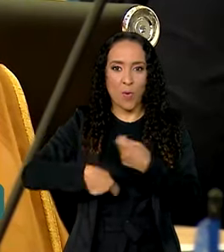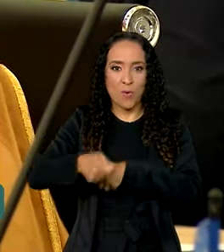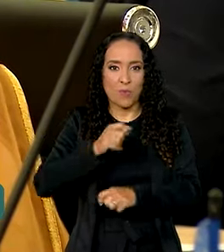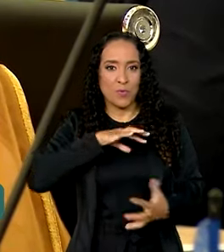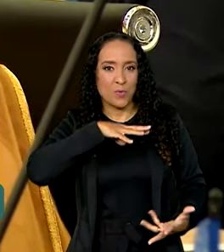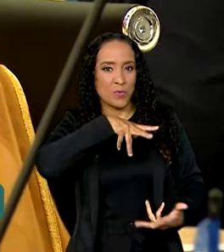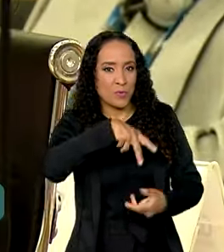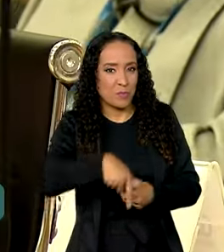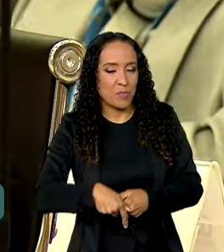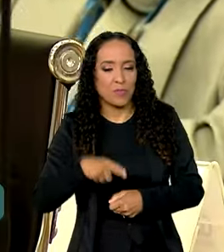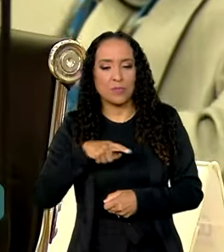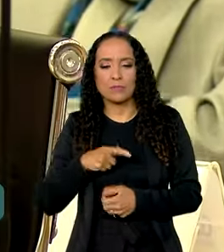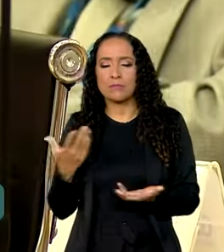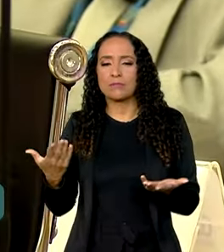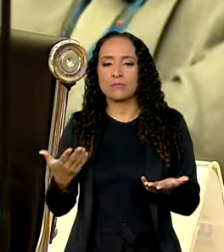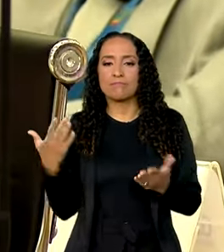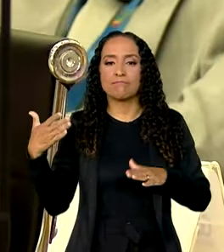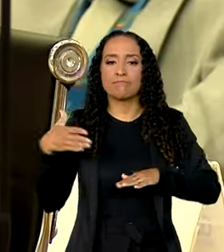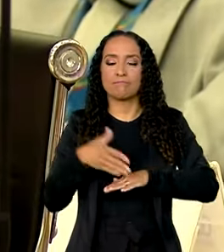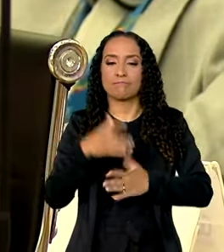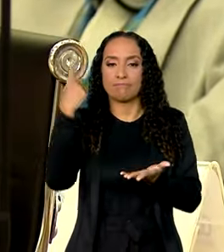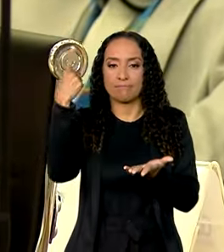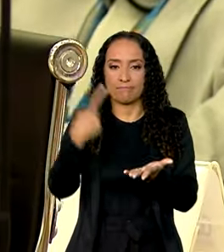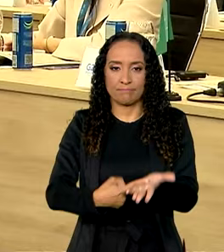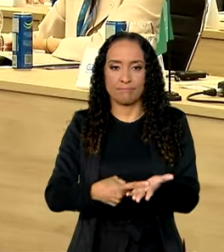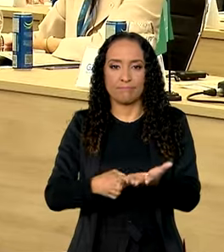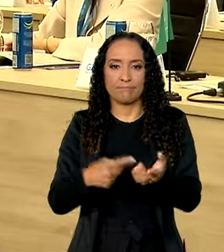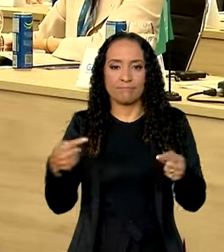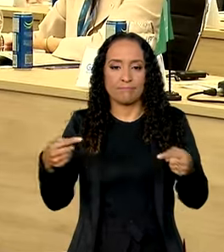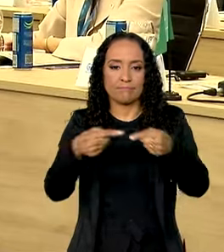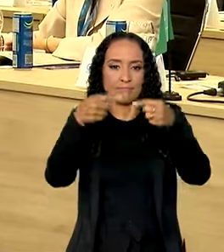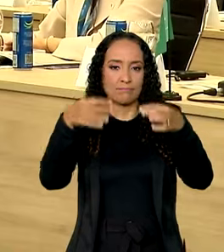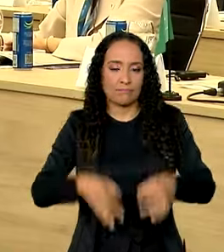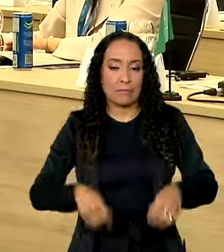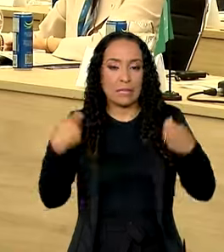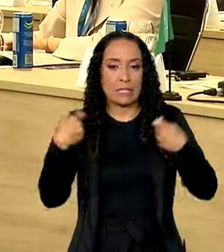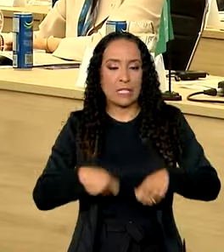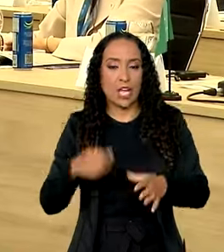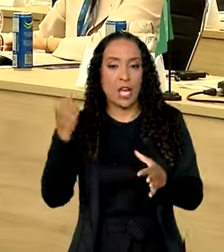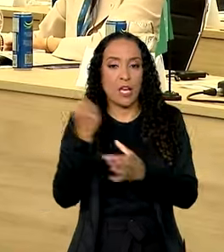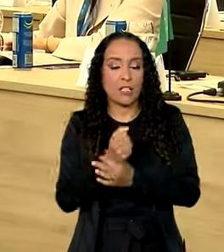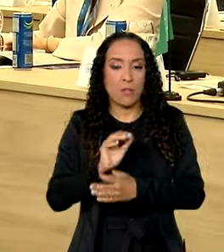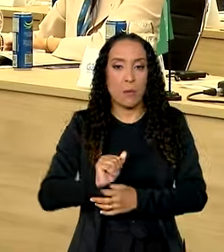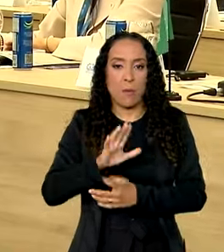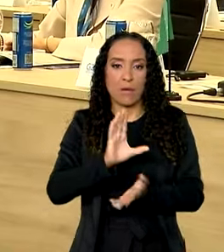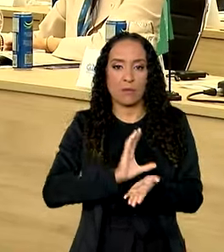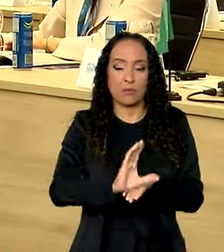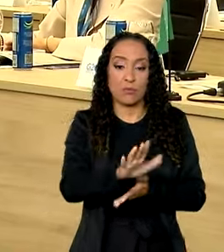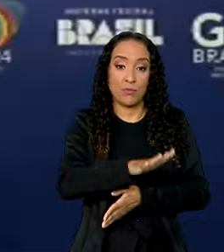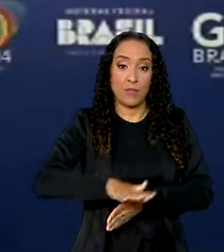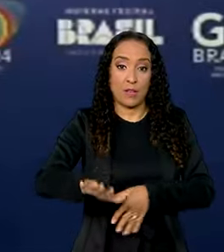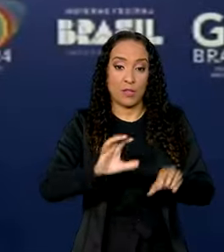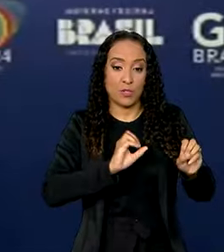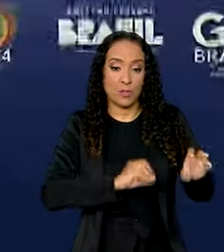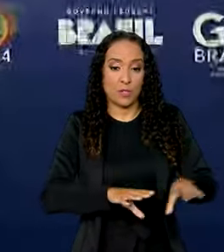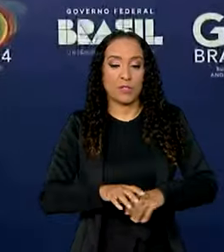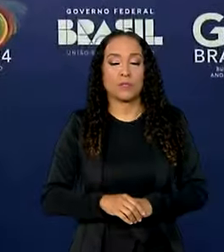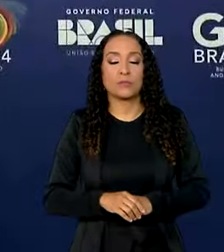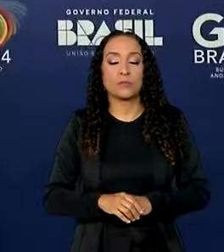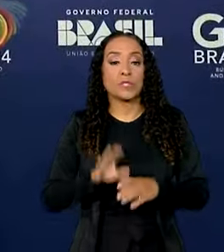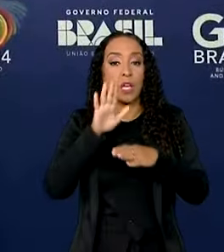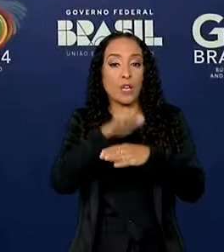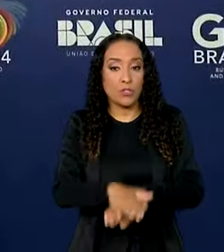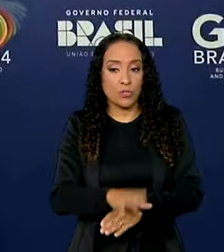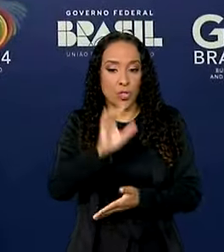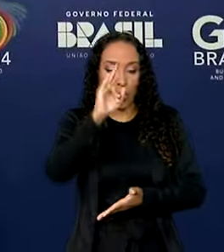mundiais entraram em um consenso, a necessidade de garantir mais investimentos para a educação. Além da contribuição